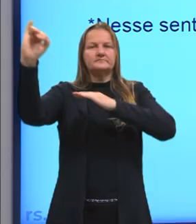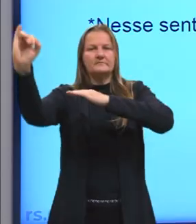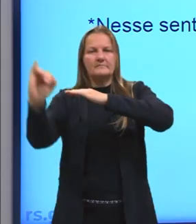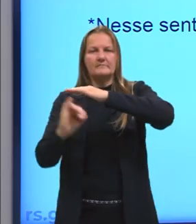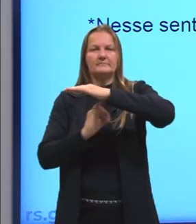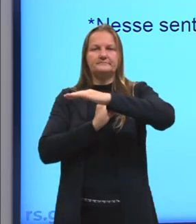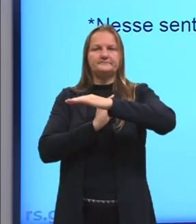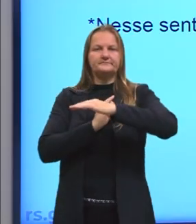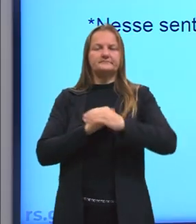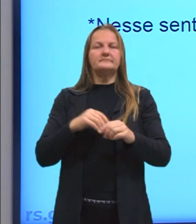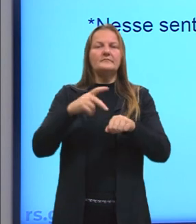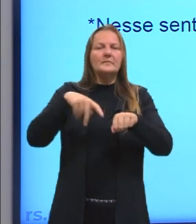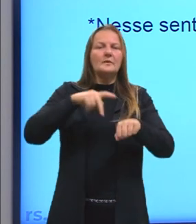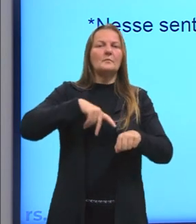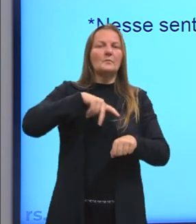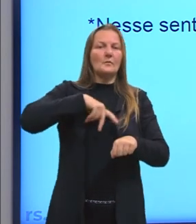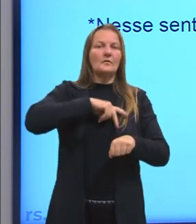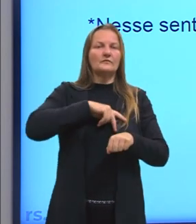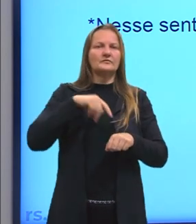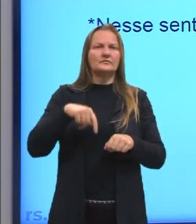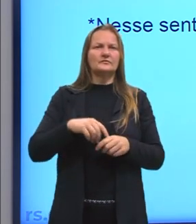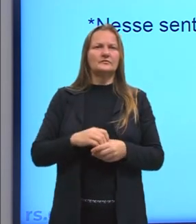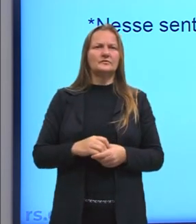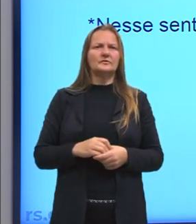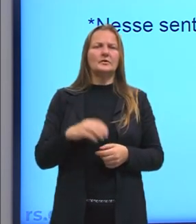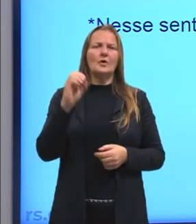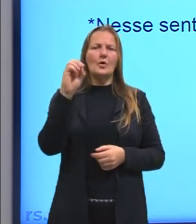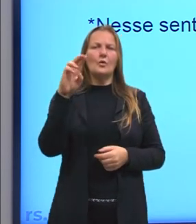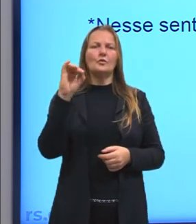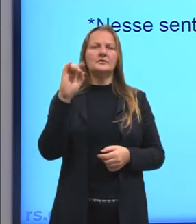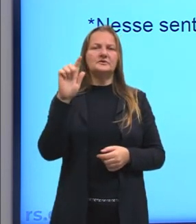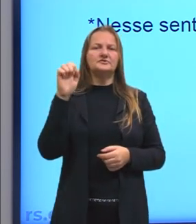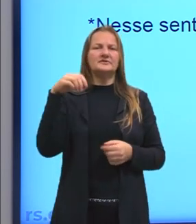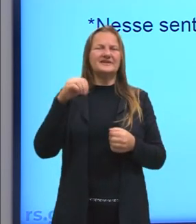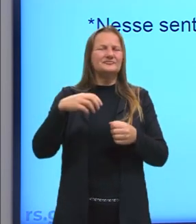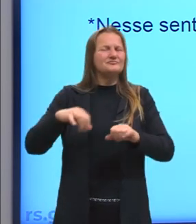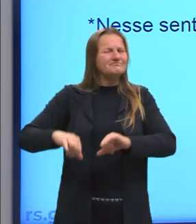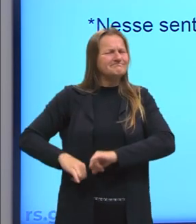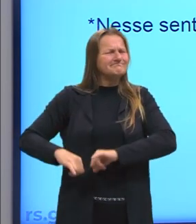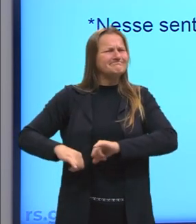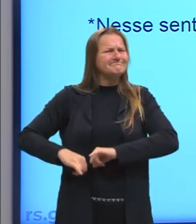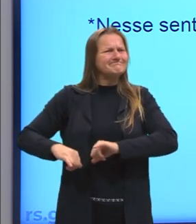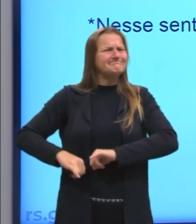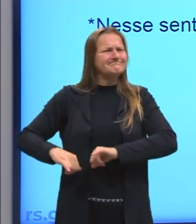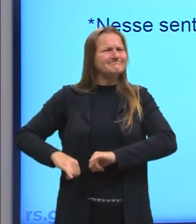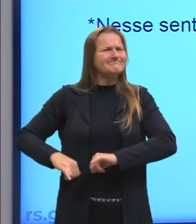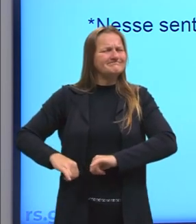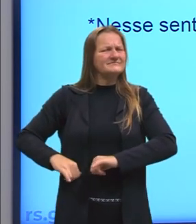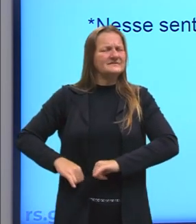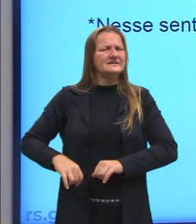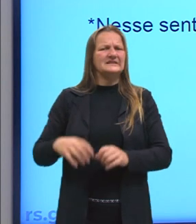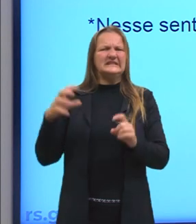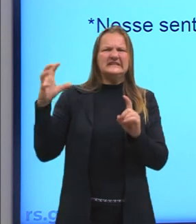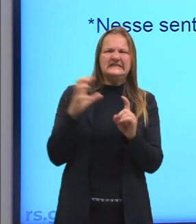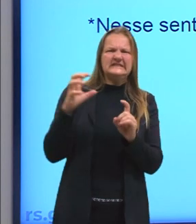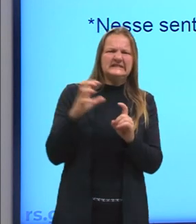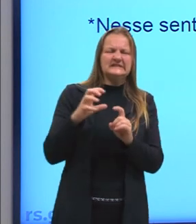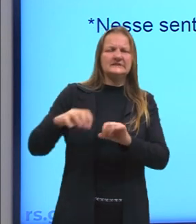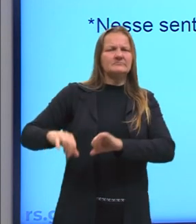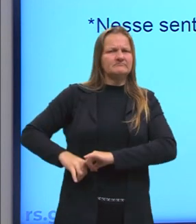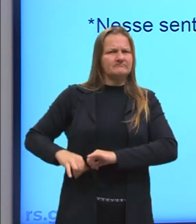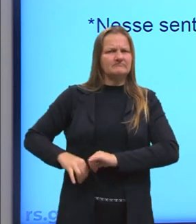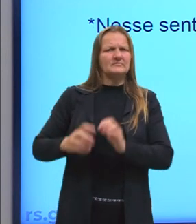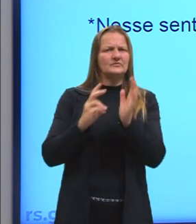Nós temos aqui os povos originários que sofrem, estão sofrendo, né? Todos esses ataques em relação